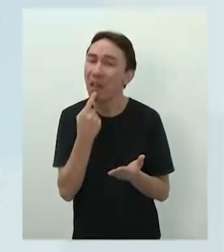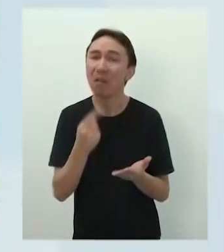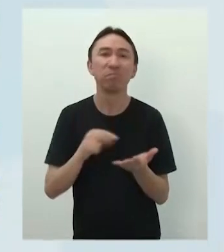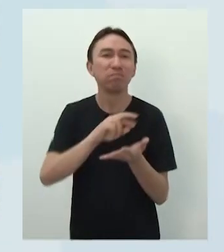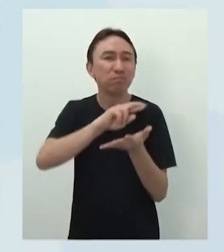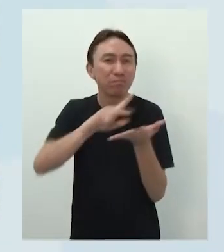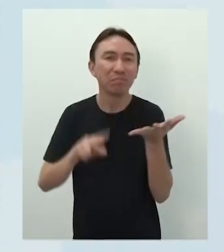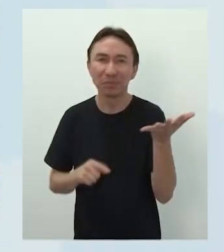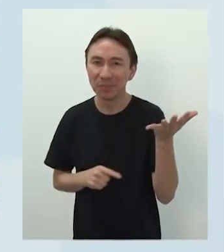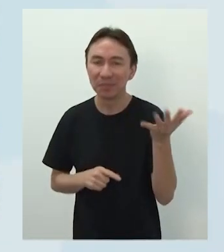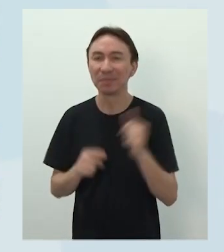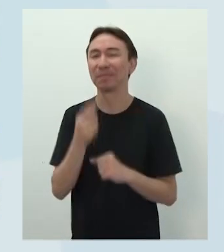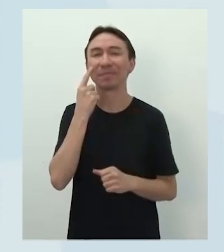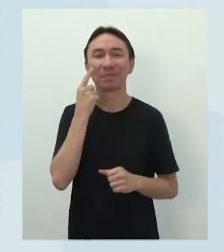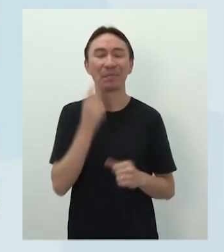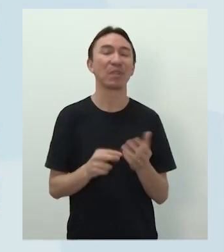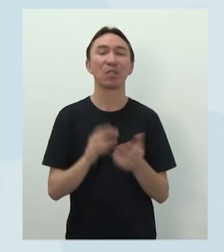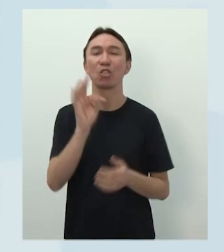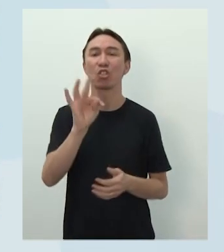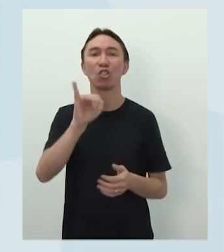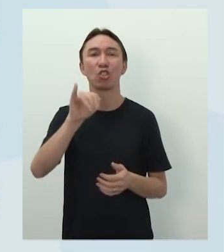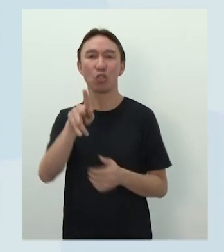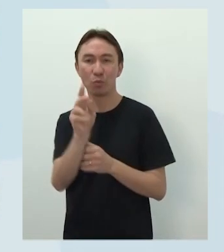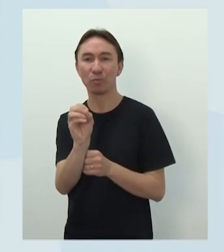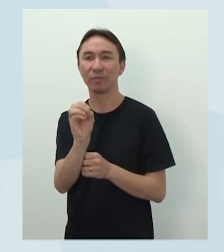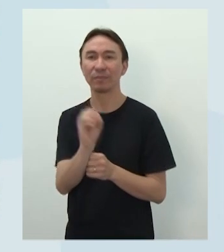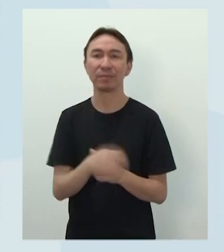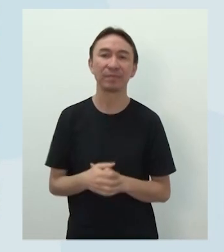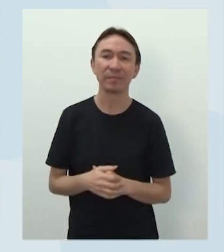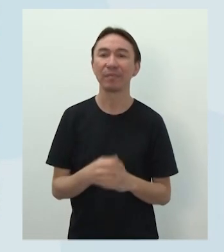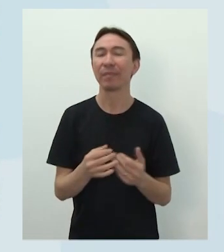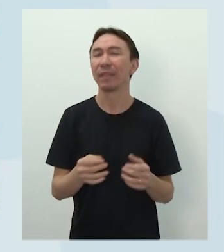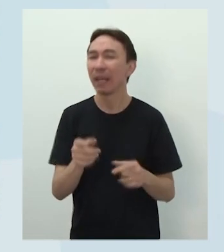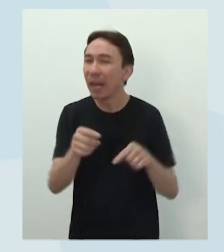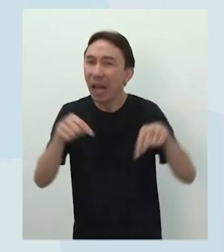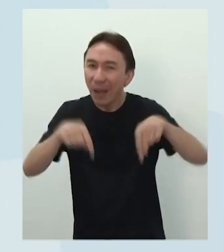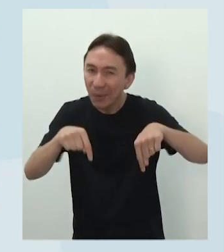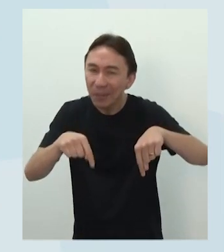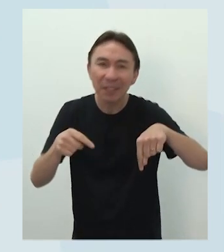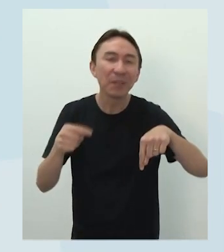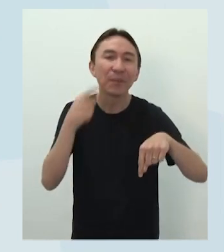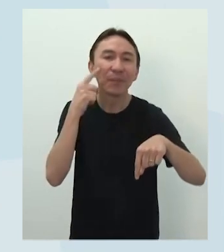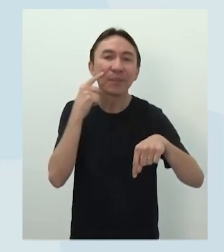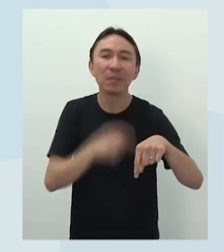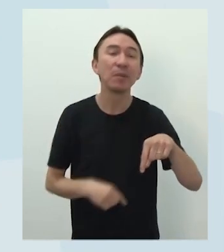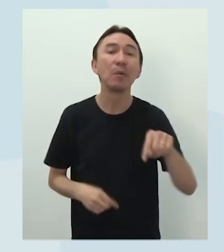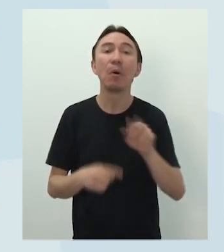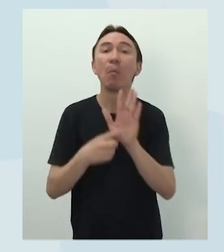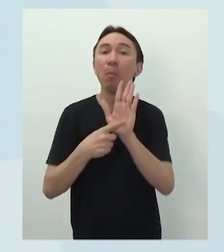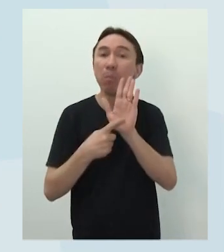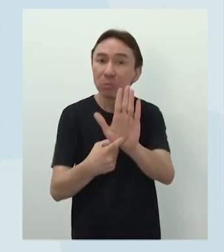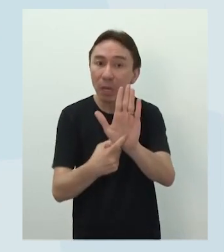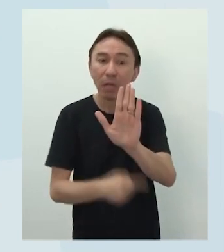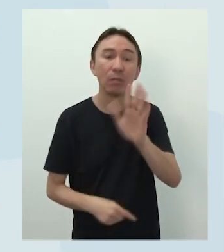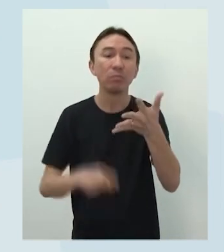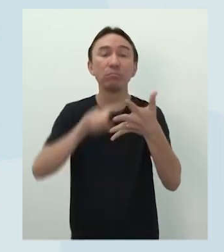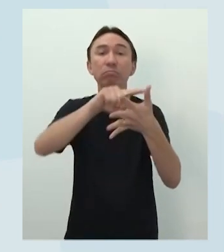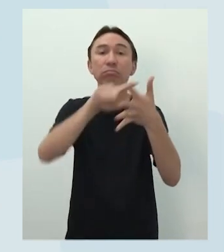de tipo. Presta atenção na telinha. Olha lá. Eu vou aqui sintetizar para vocês cinco tipos, tá bom?